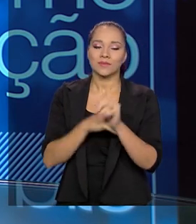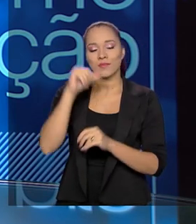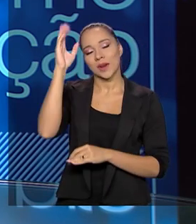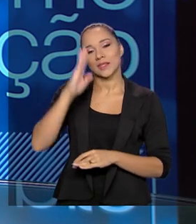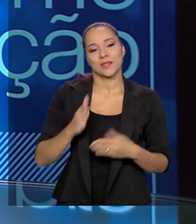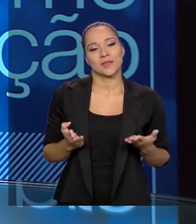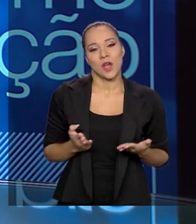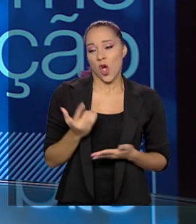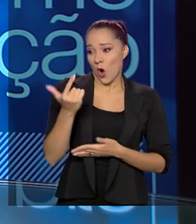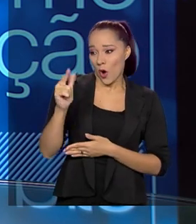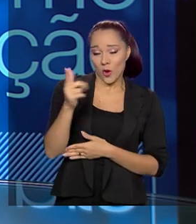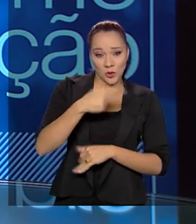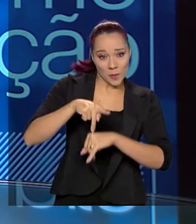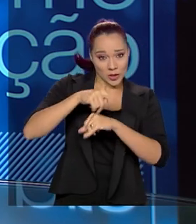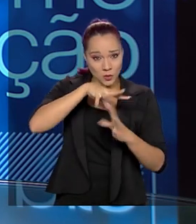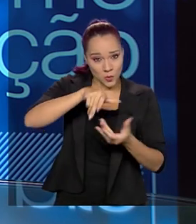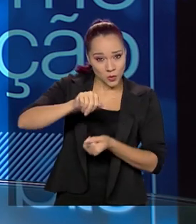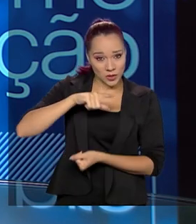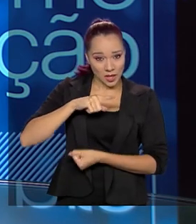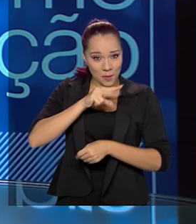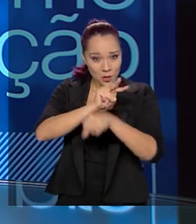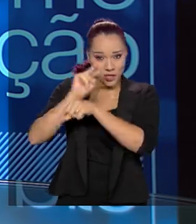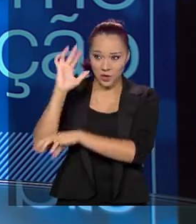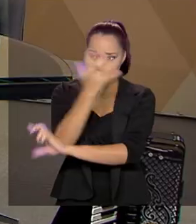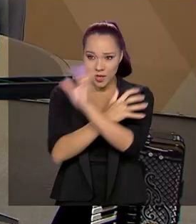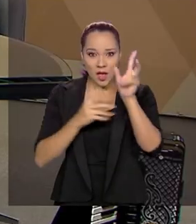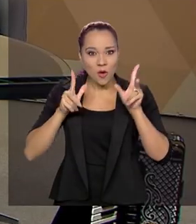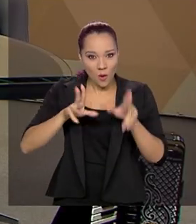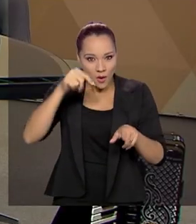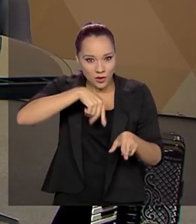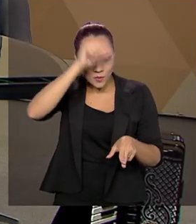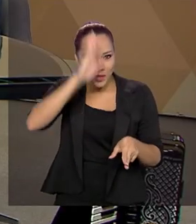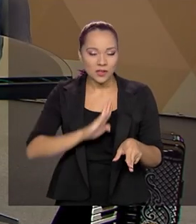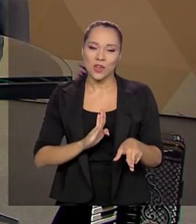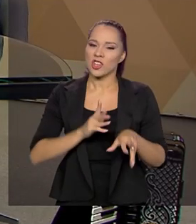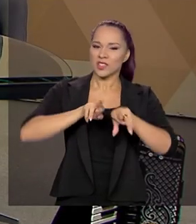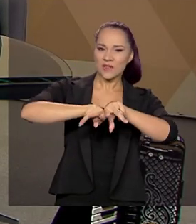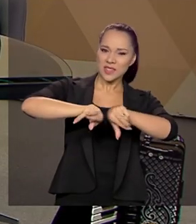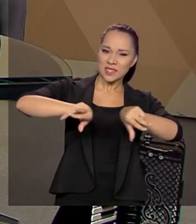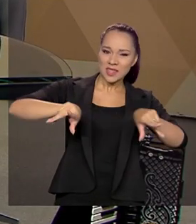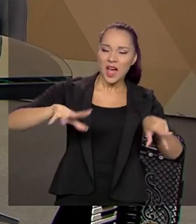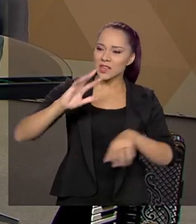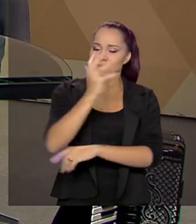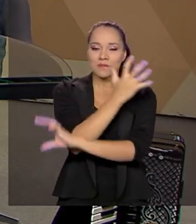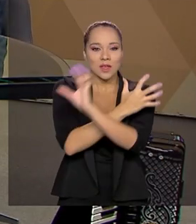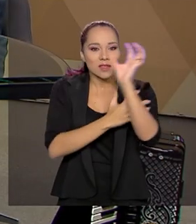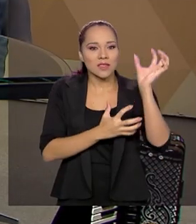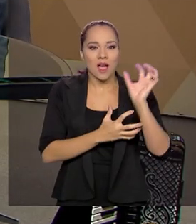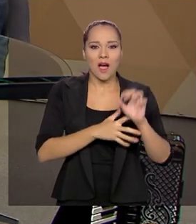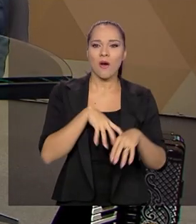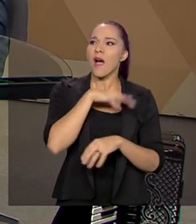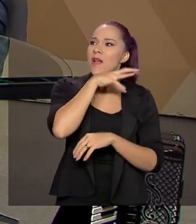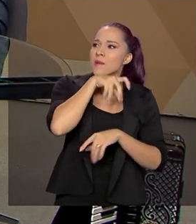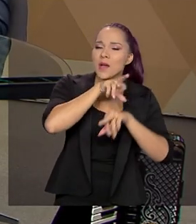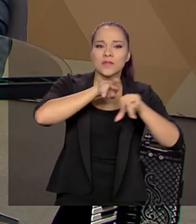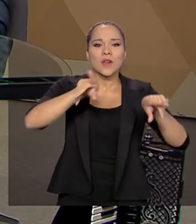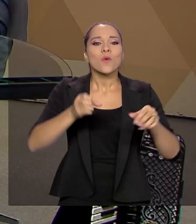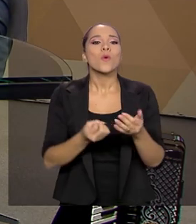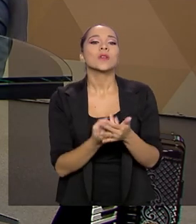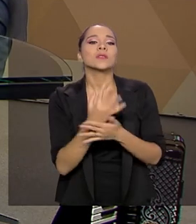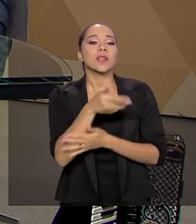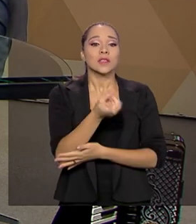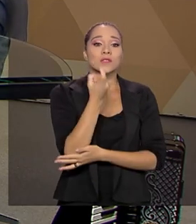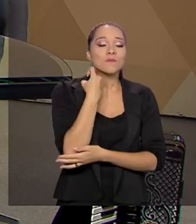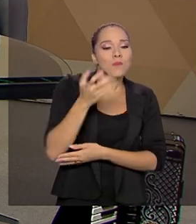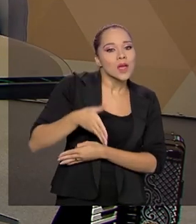mundo tem o que nós temos de preservação ambiental. De diversidade ambiental também. E que teofauna, você vê a quantidade de peixes que o